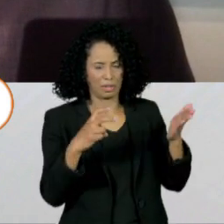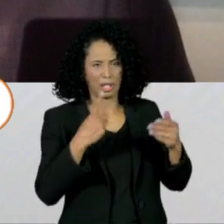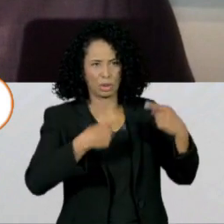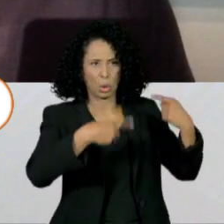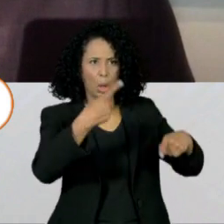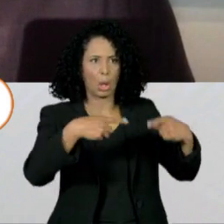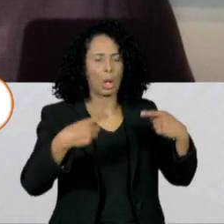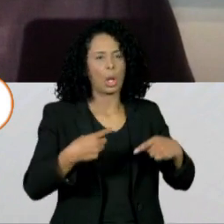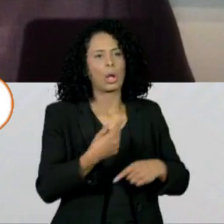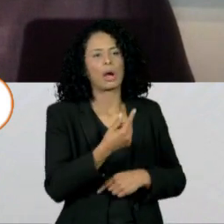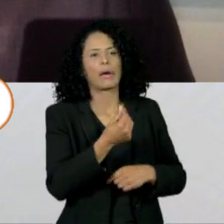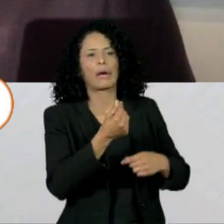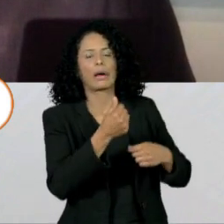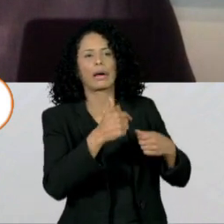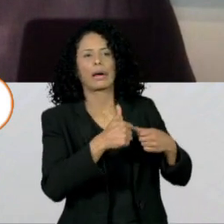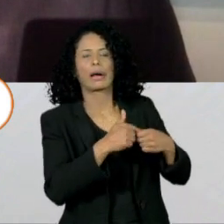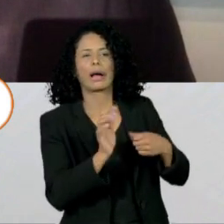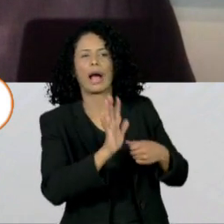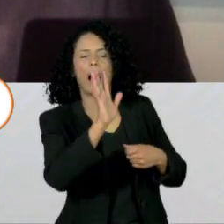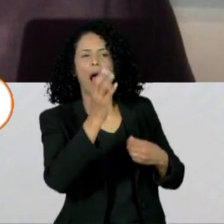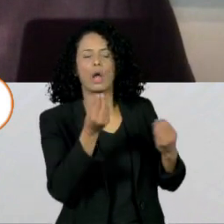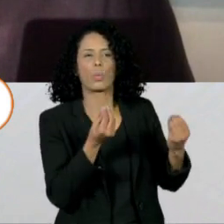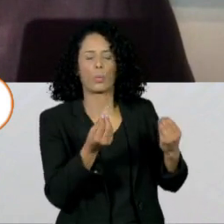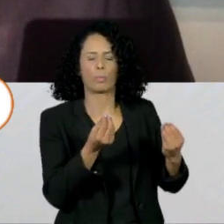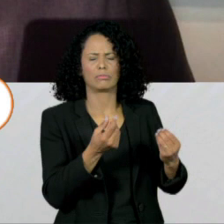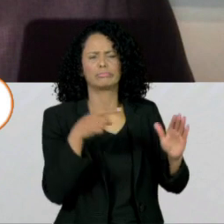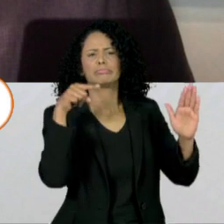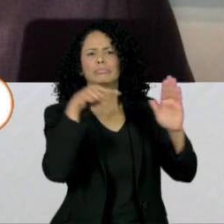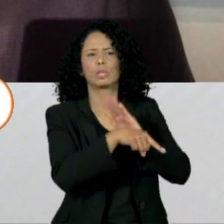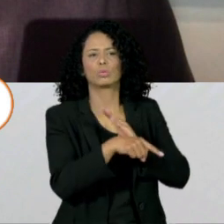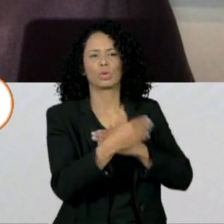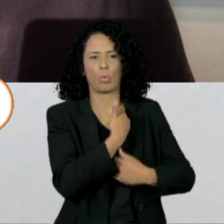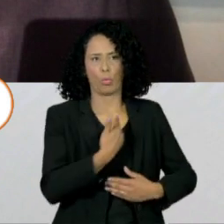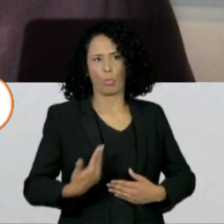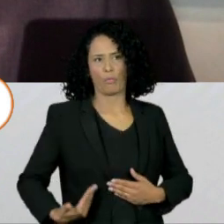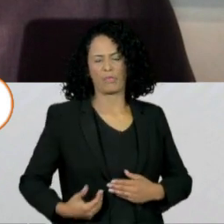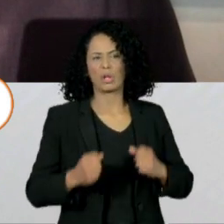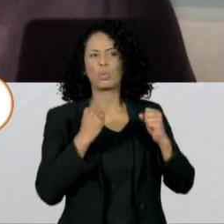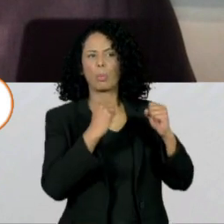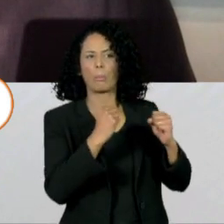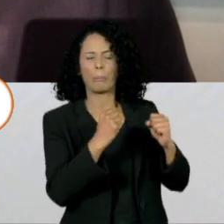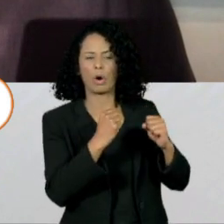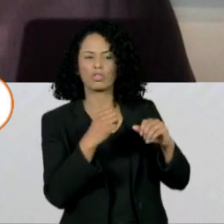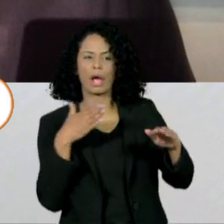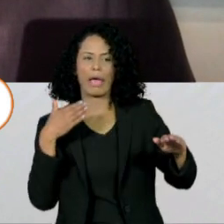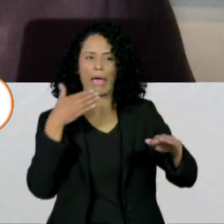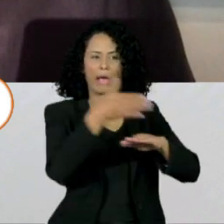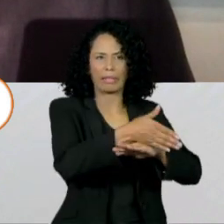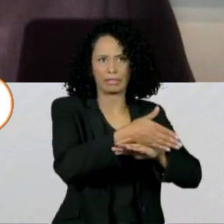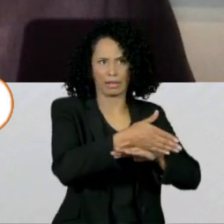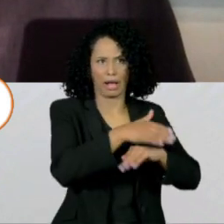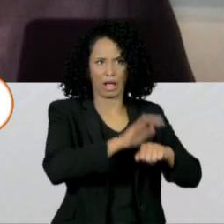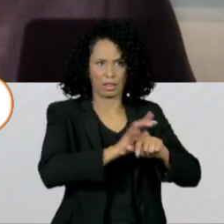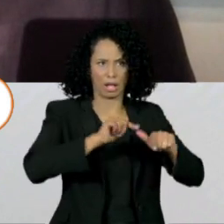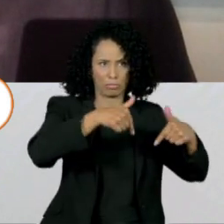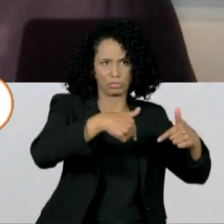combustíveis. Agora, a pergunta é o que, de fato, o governo pode interferir de maneira mais direta na política da empresa?